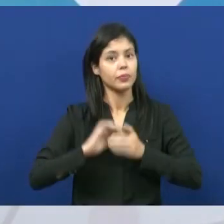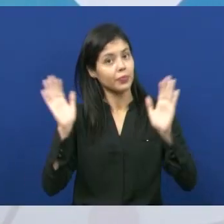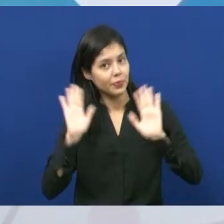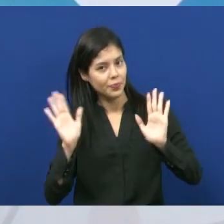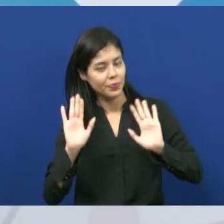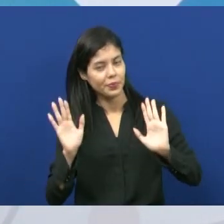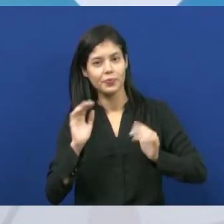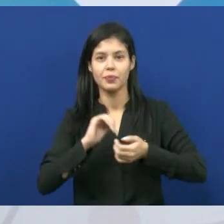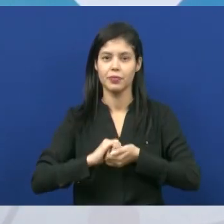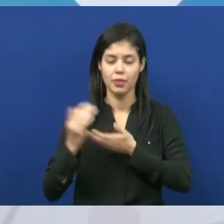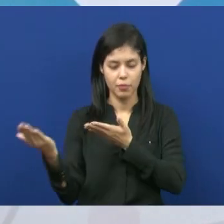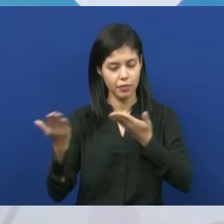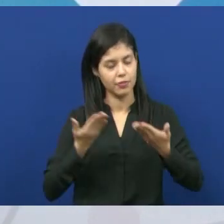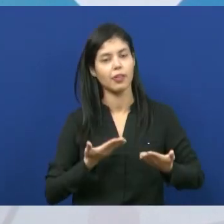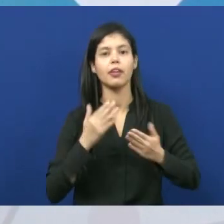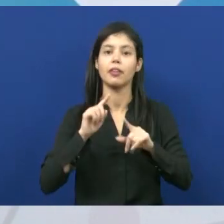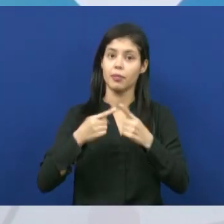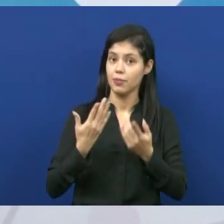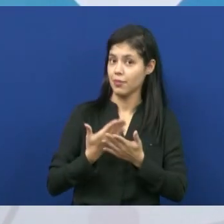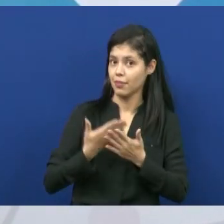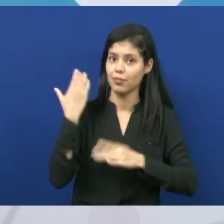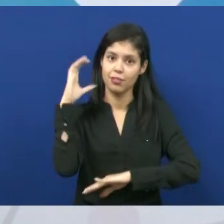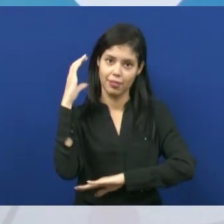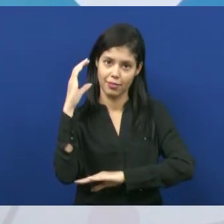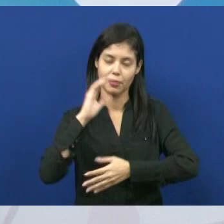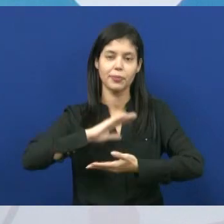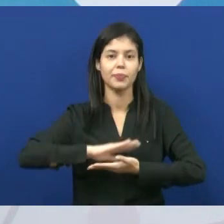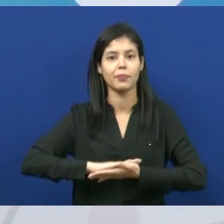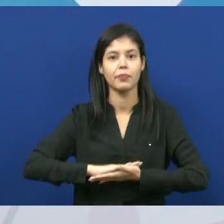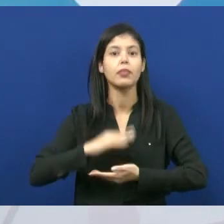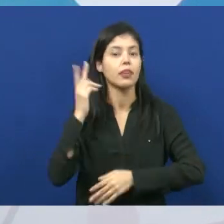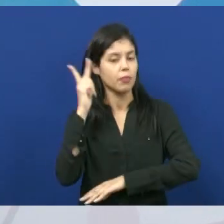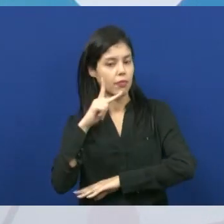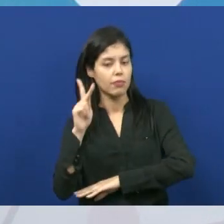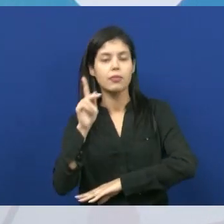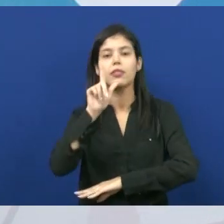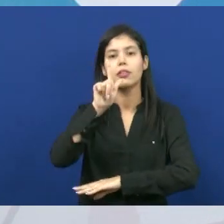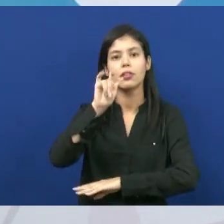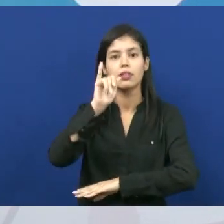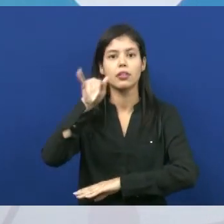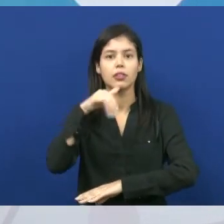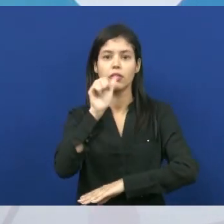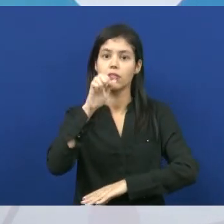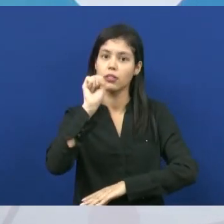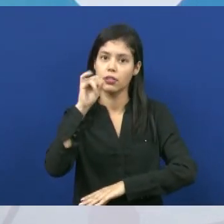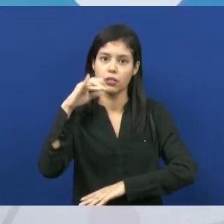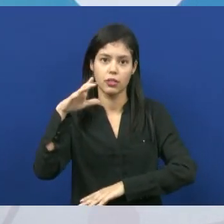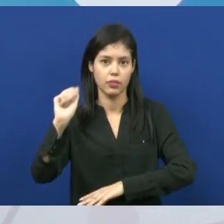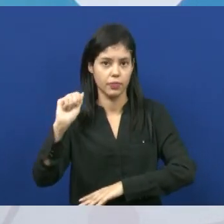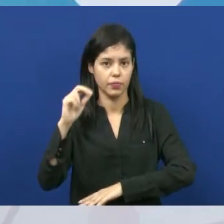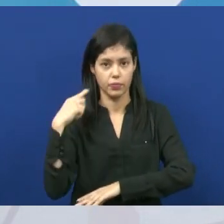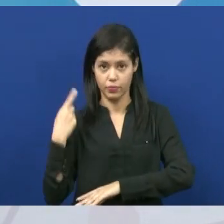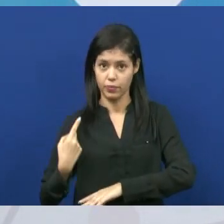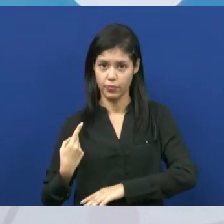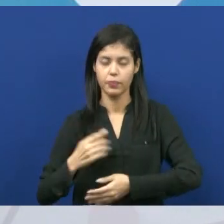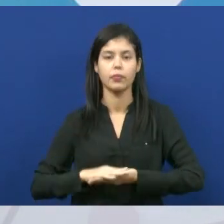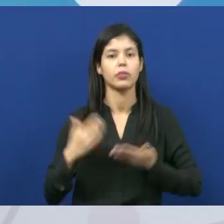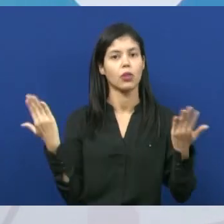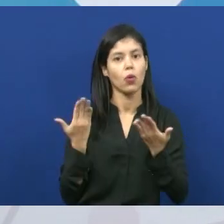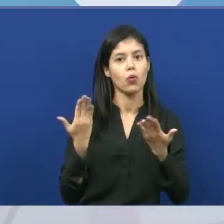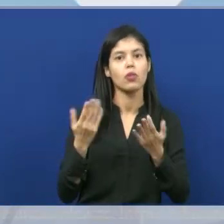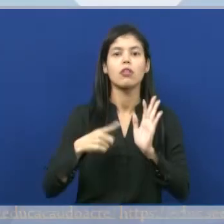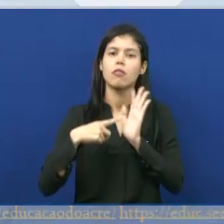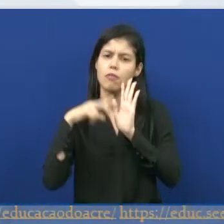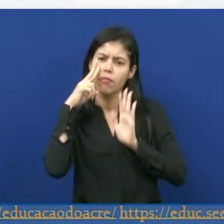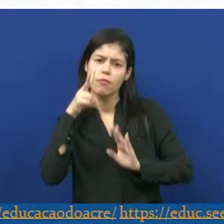Olá, bem-vindos a mais uma aula de ciências. Eu sou a professora Jéssica. Na aula de hoje, nós veremos sobre o